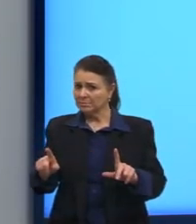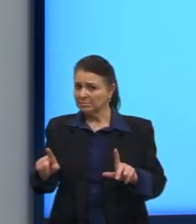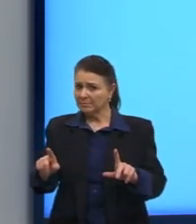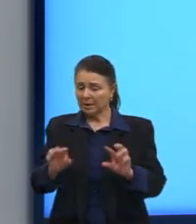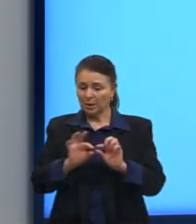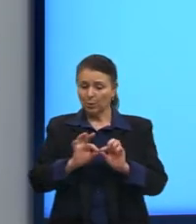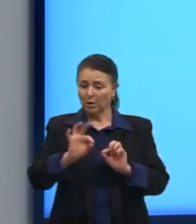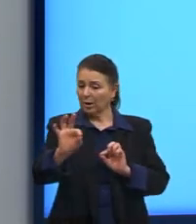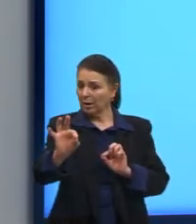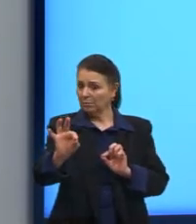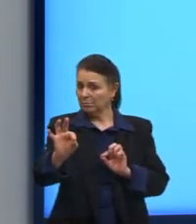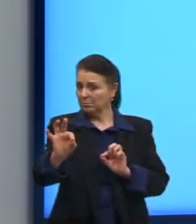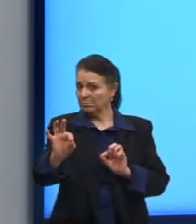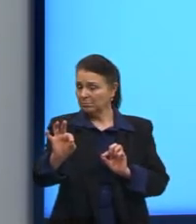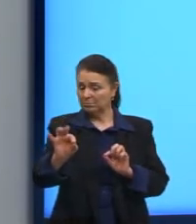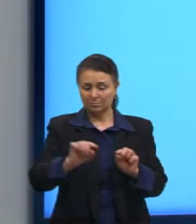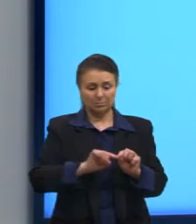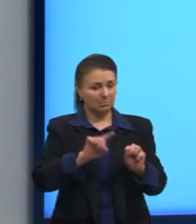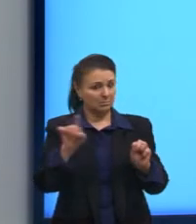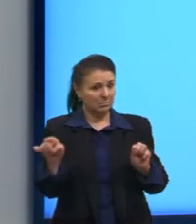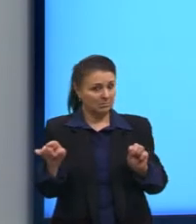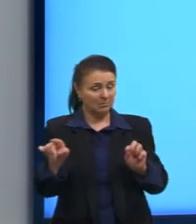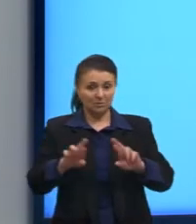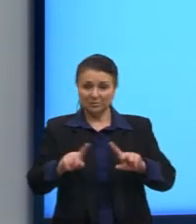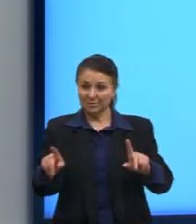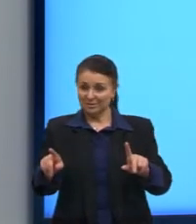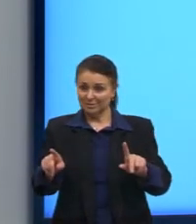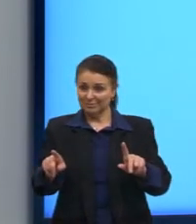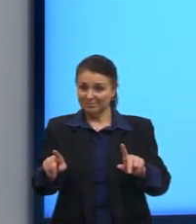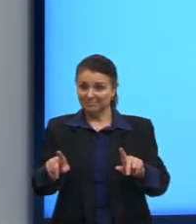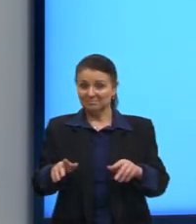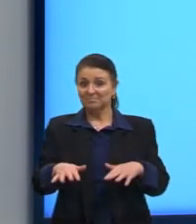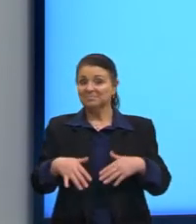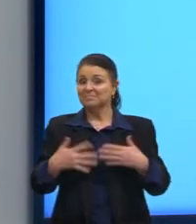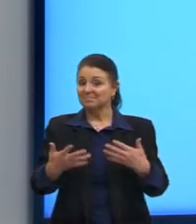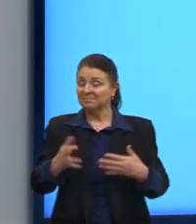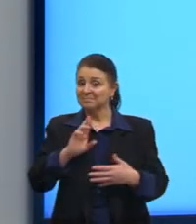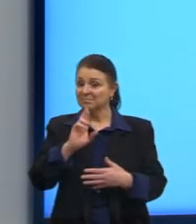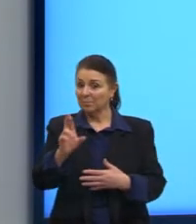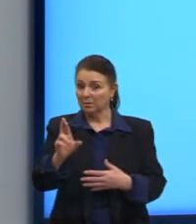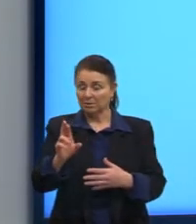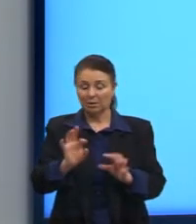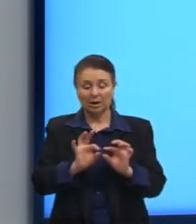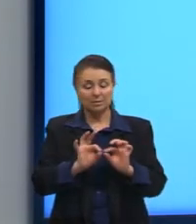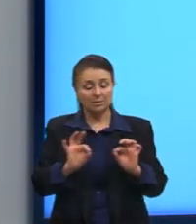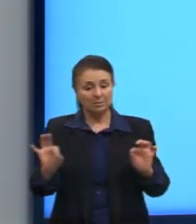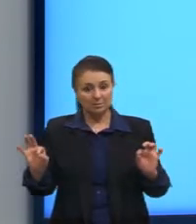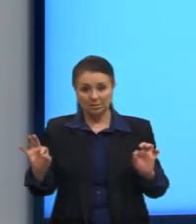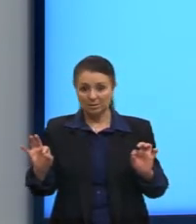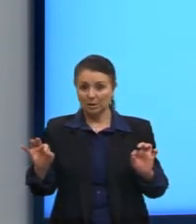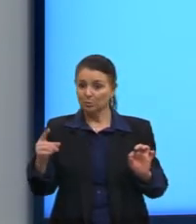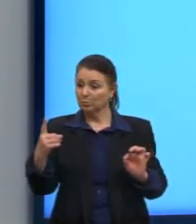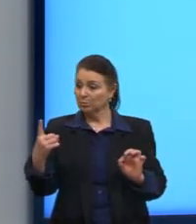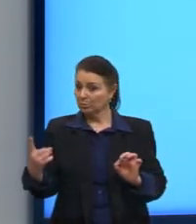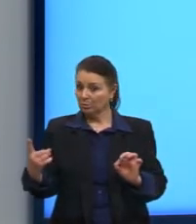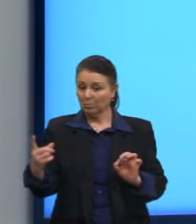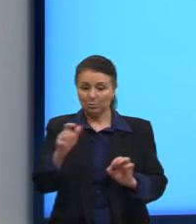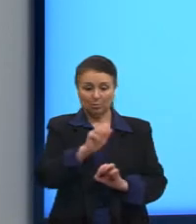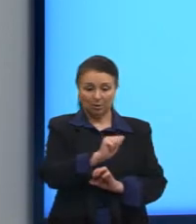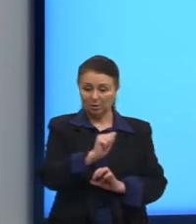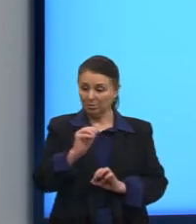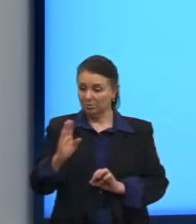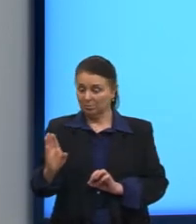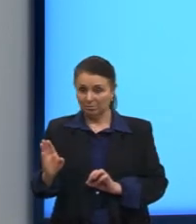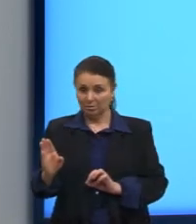linha reta. E aqui, daí, já responde a nossa pergunta, né? Nem sempre a distância entre dois pontos vai ser